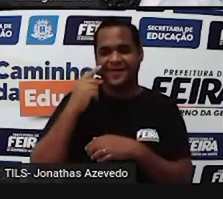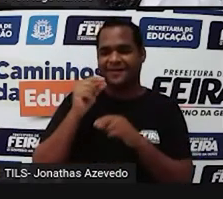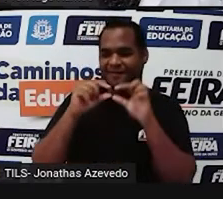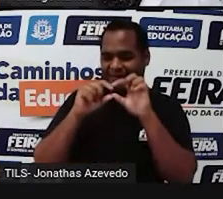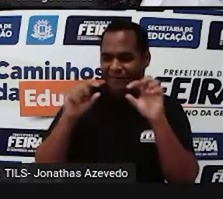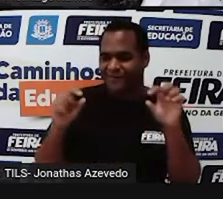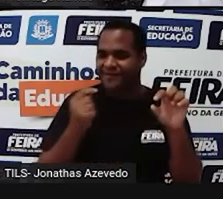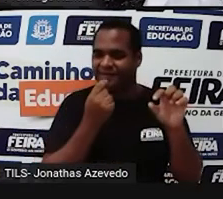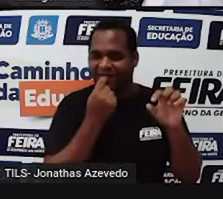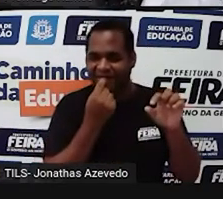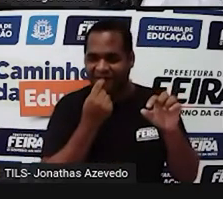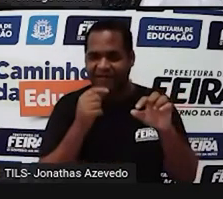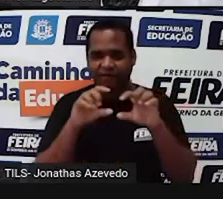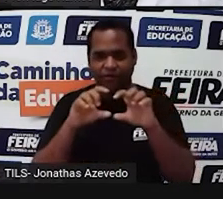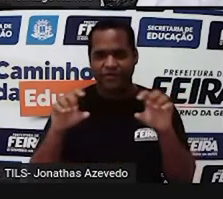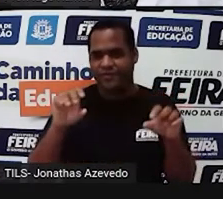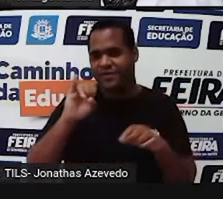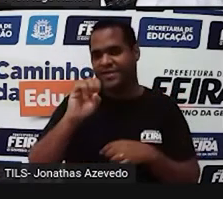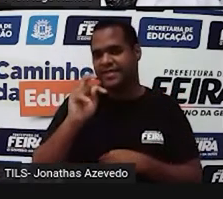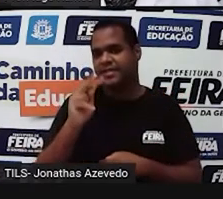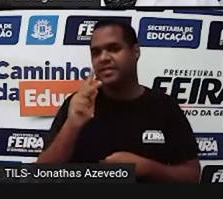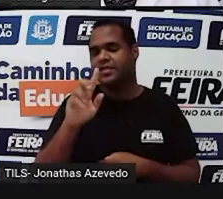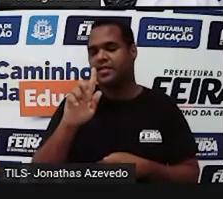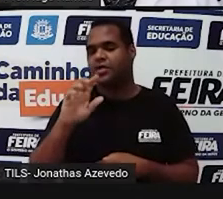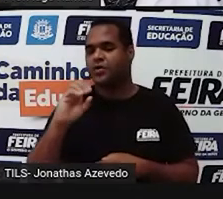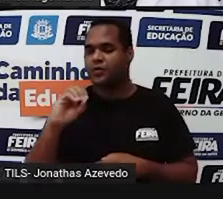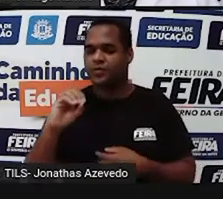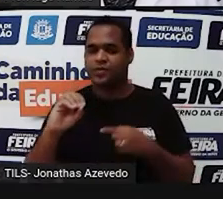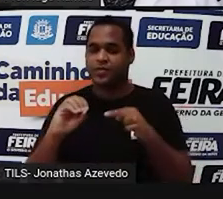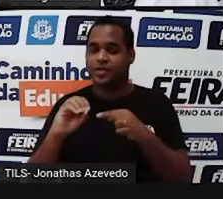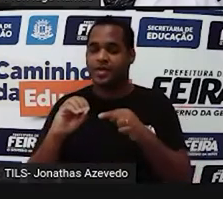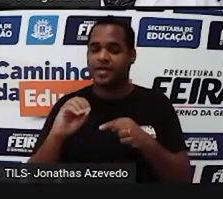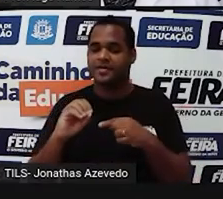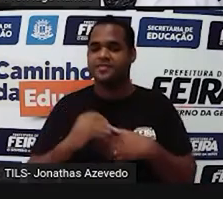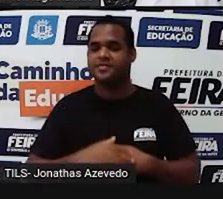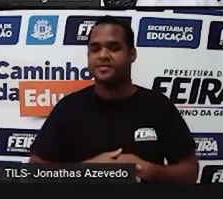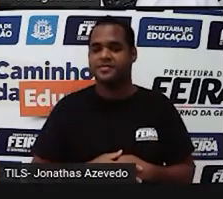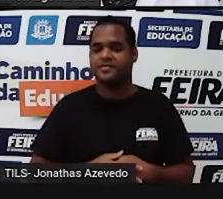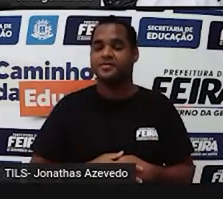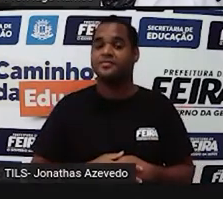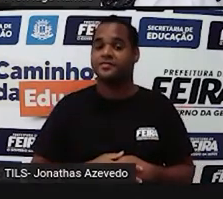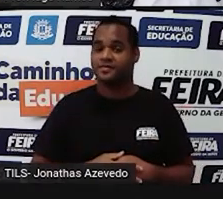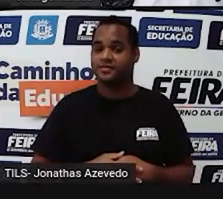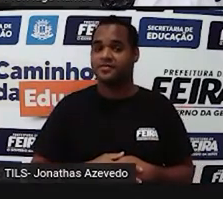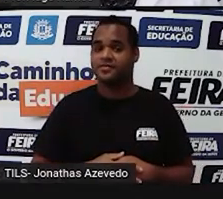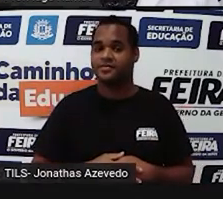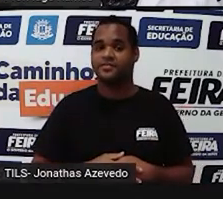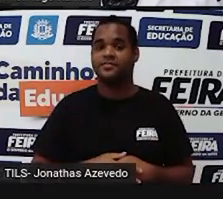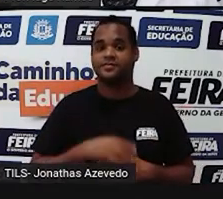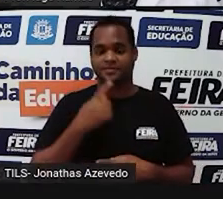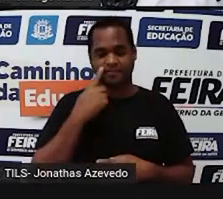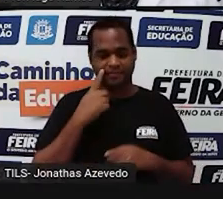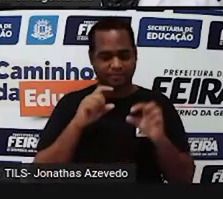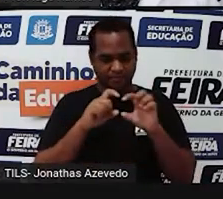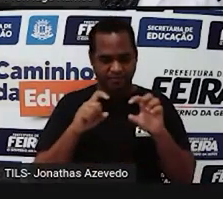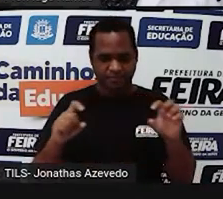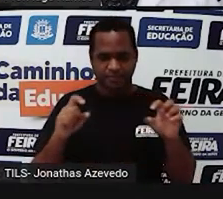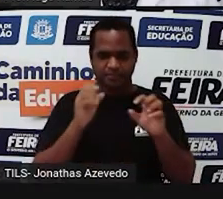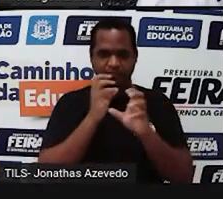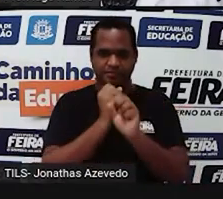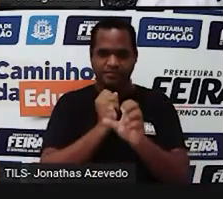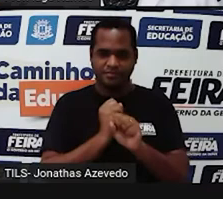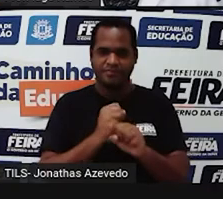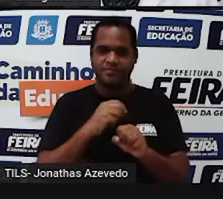Xangu. O osso de Xangu, ele foi um instrumento de cálculo.